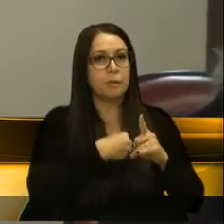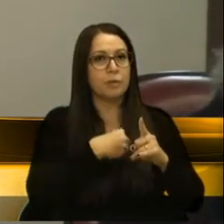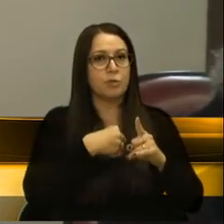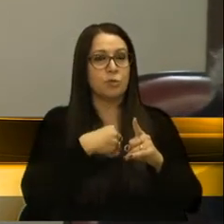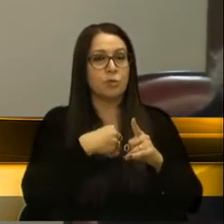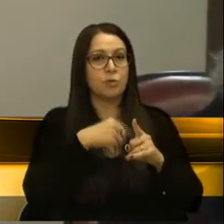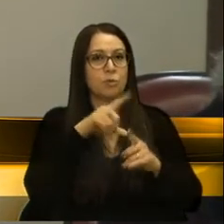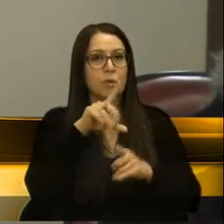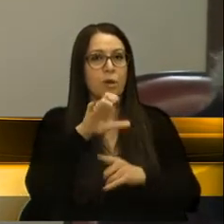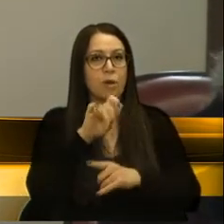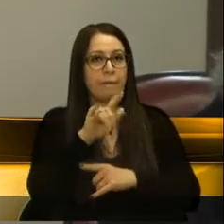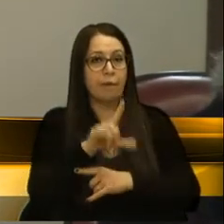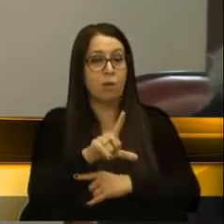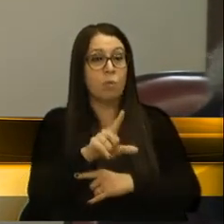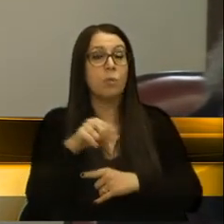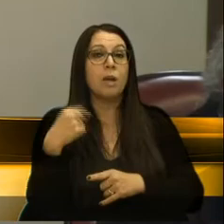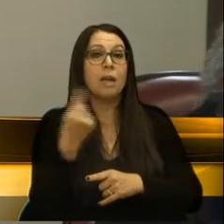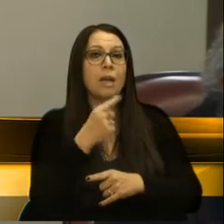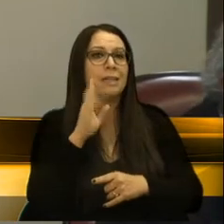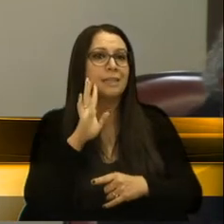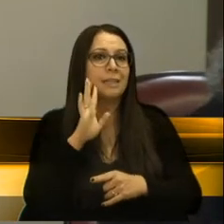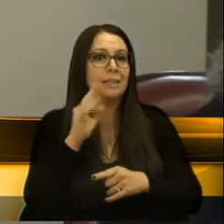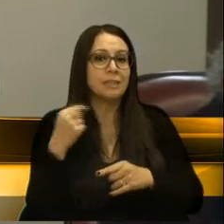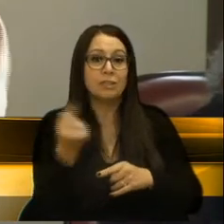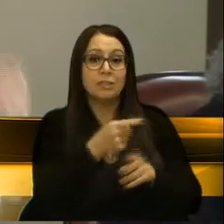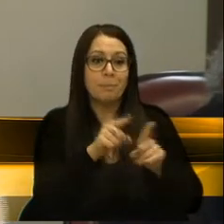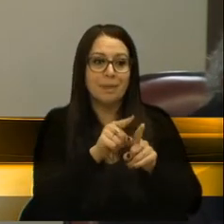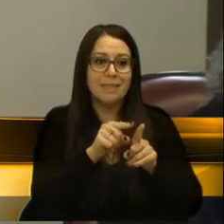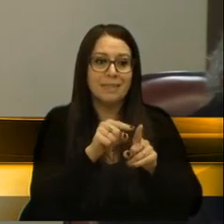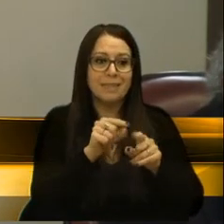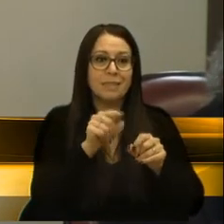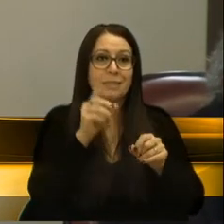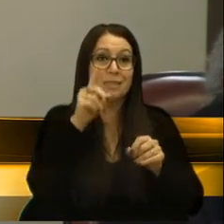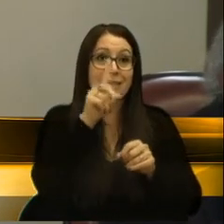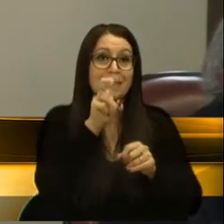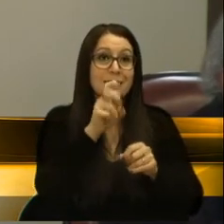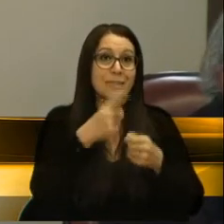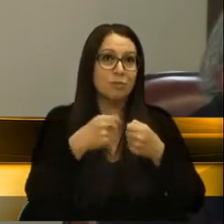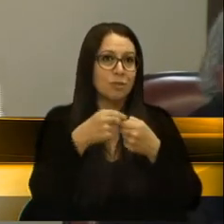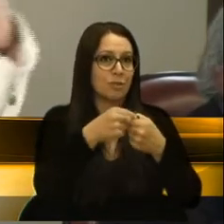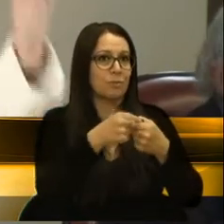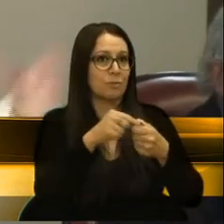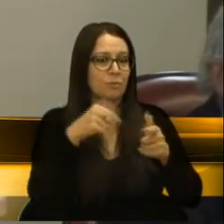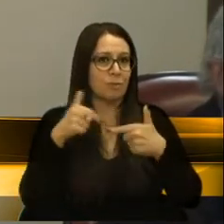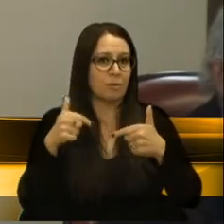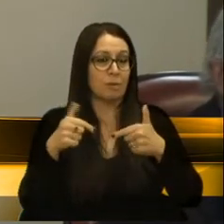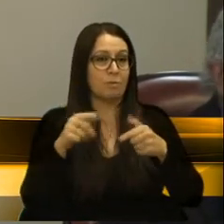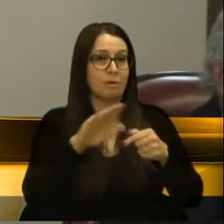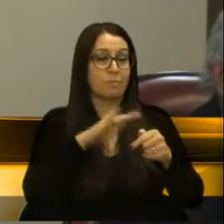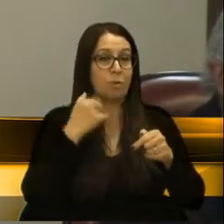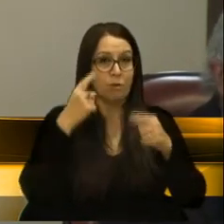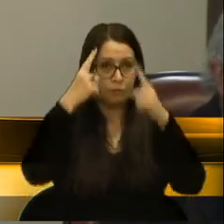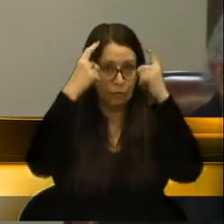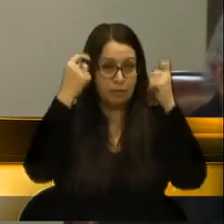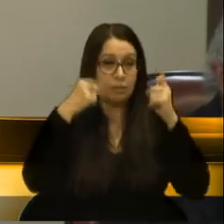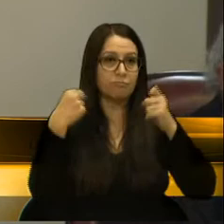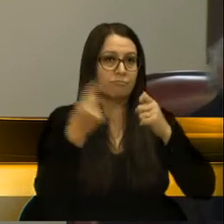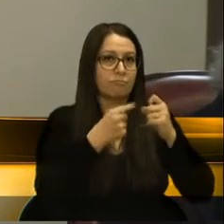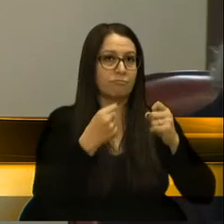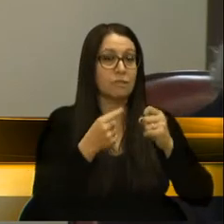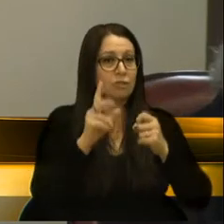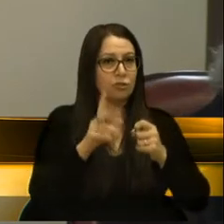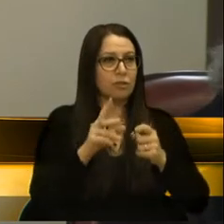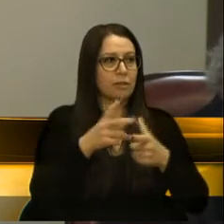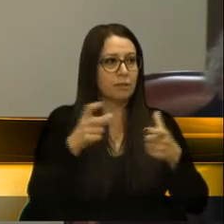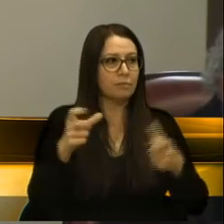municípios da região. Então, o trabalho com as mortes violentas, com os incêndios, com tudo isso, já é